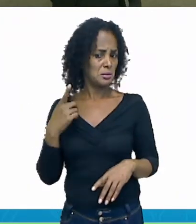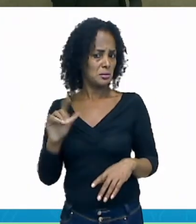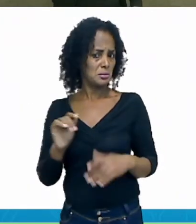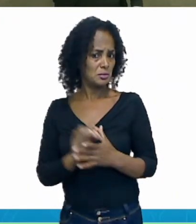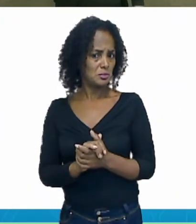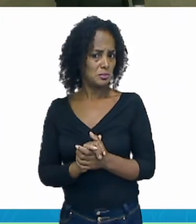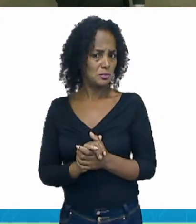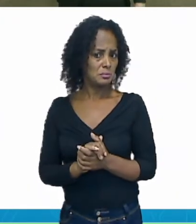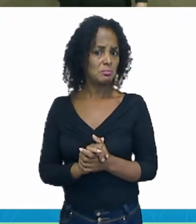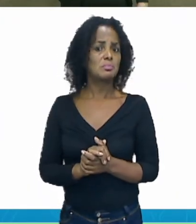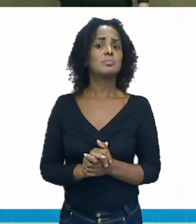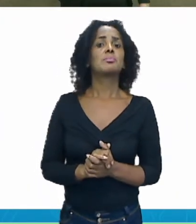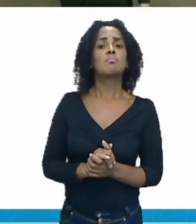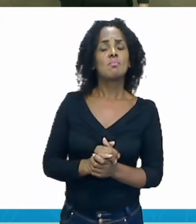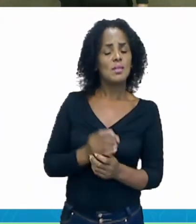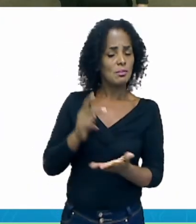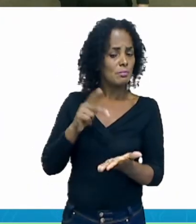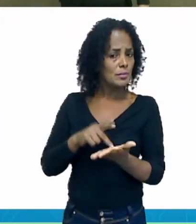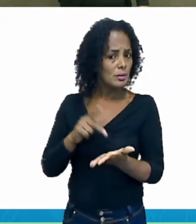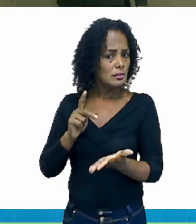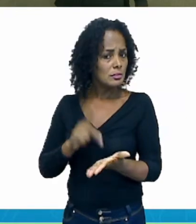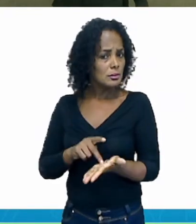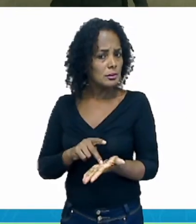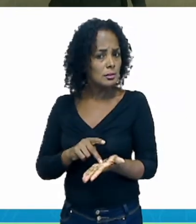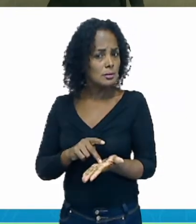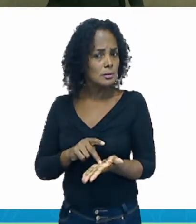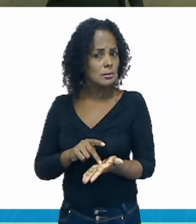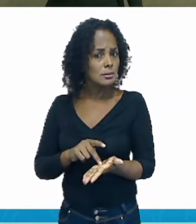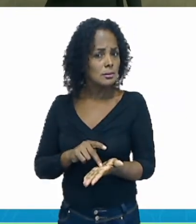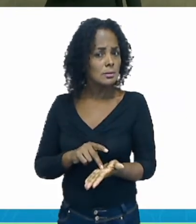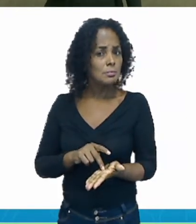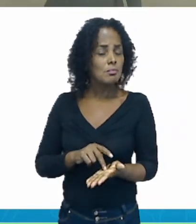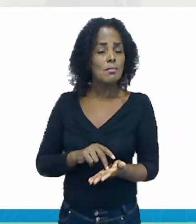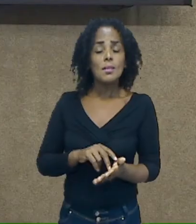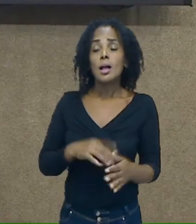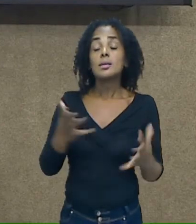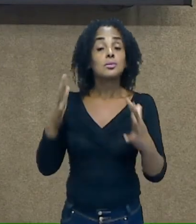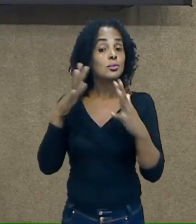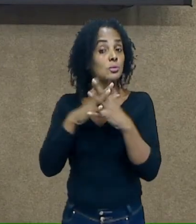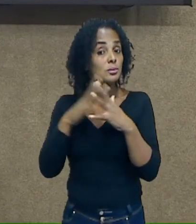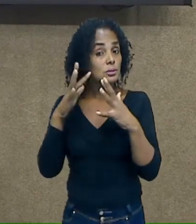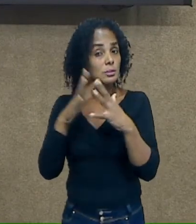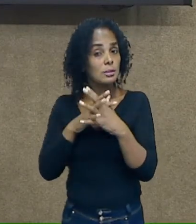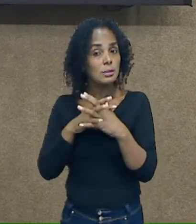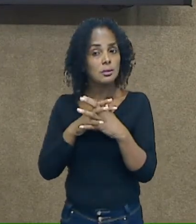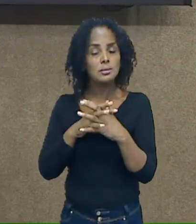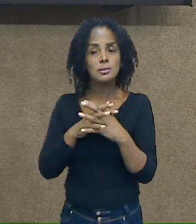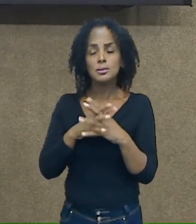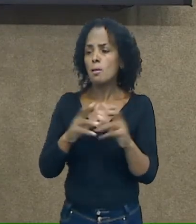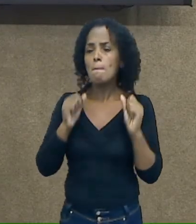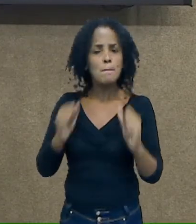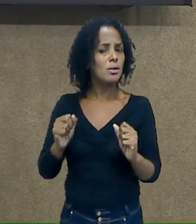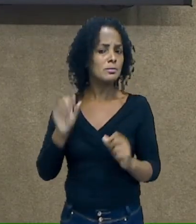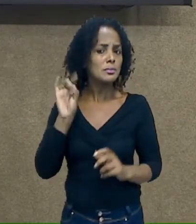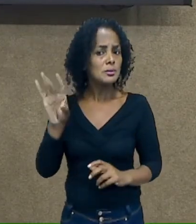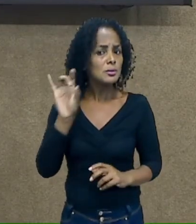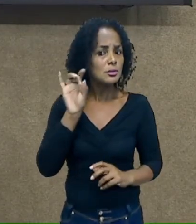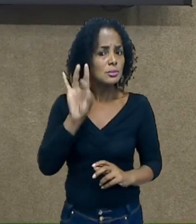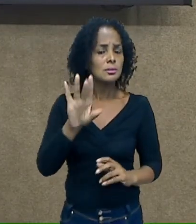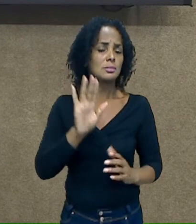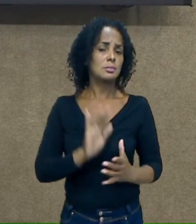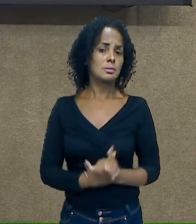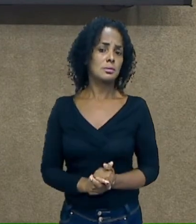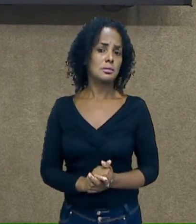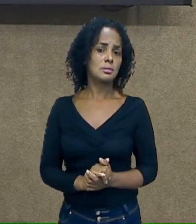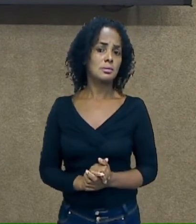E é justamente a consoante, ela não funciona sozinha, gente. Não